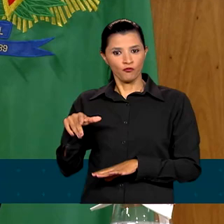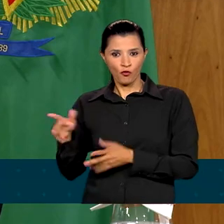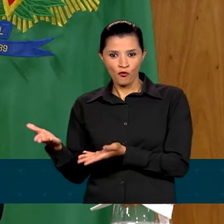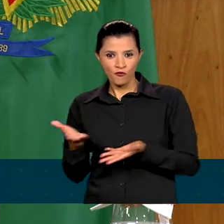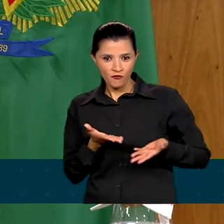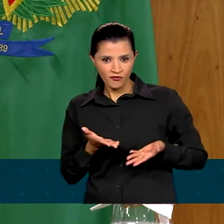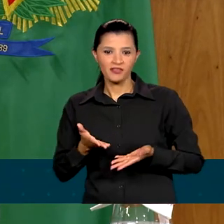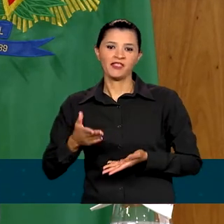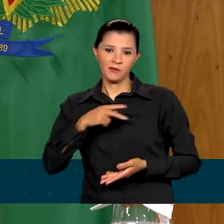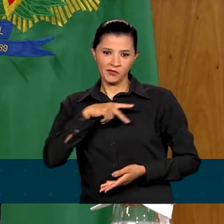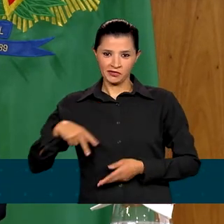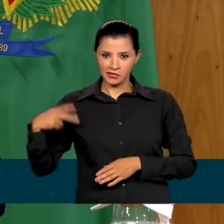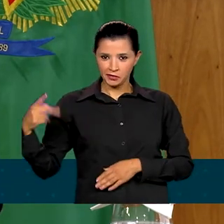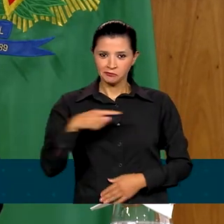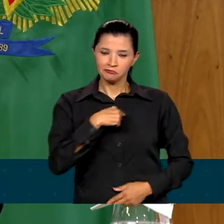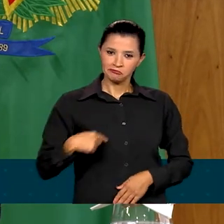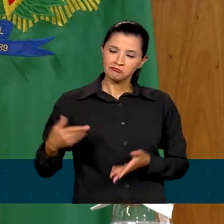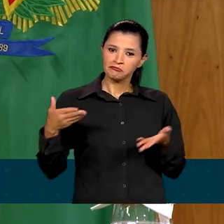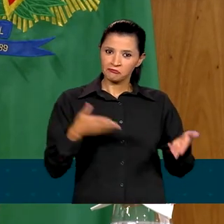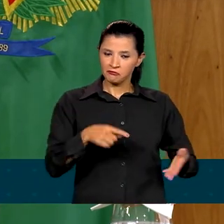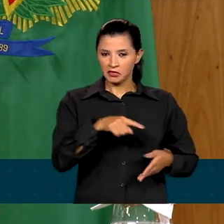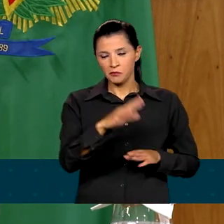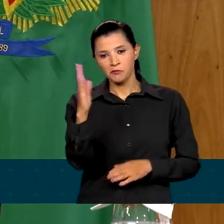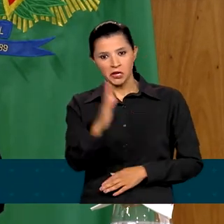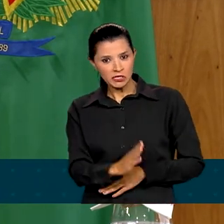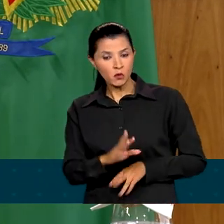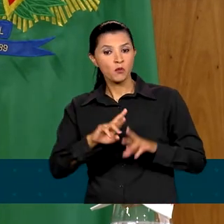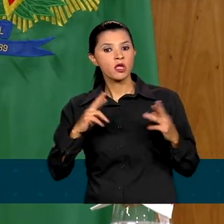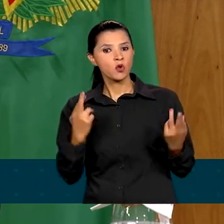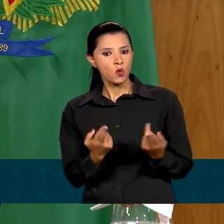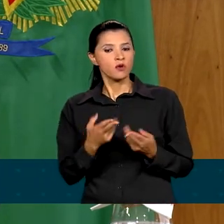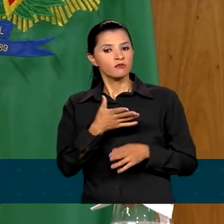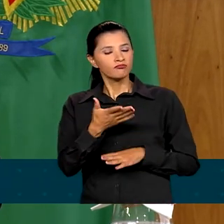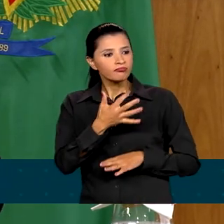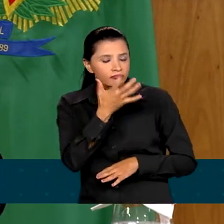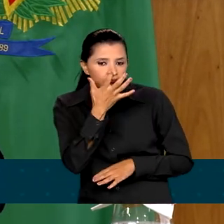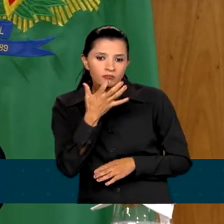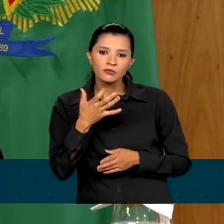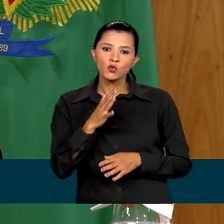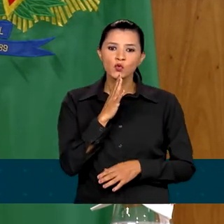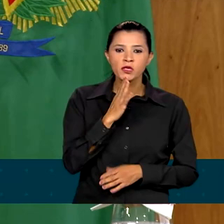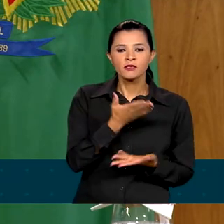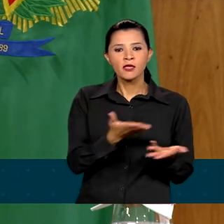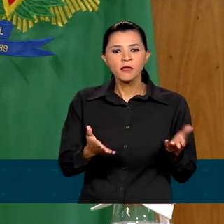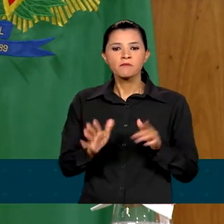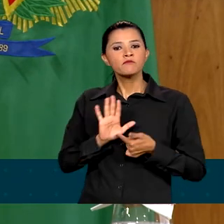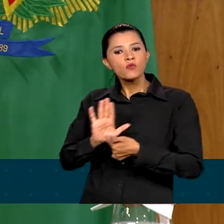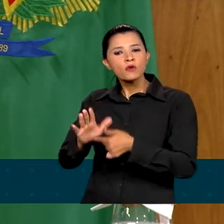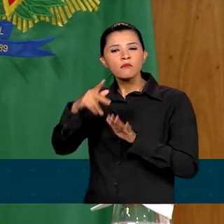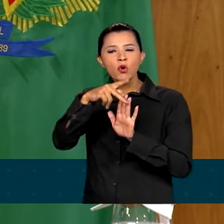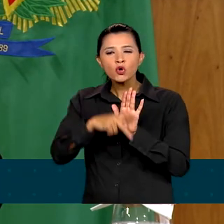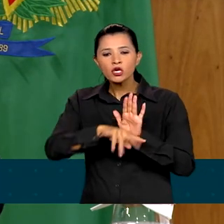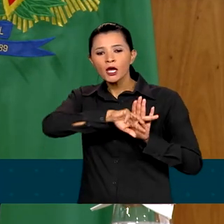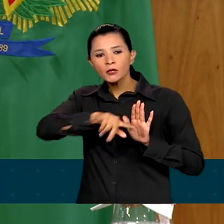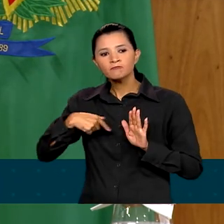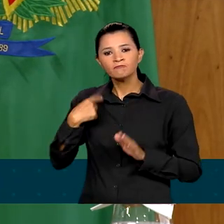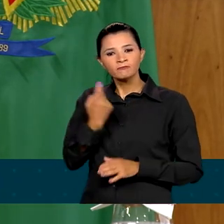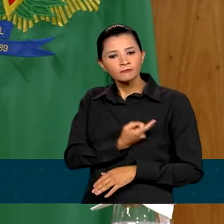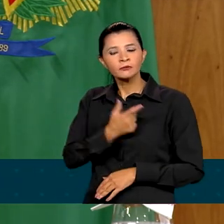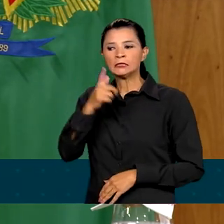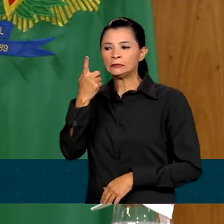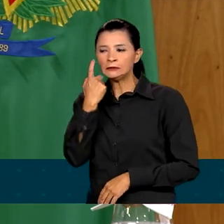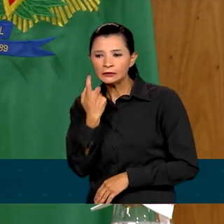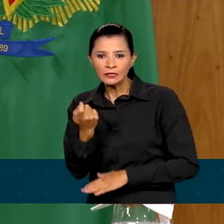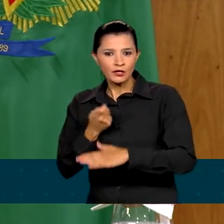Jinping para vir ao Brasil, para uma reunião bilateral, para conhecer o Brasil, para mostrar os projetos que nós temos de interesse de